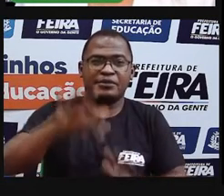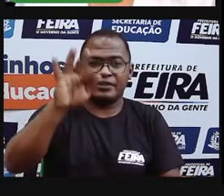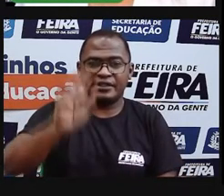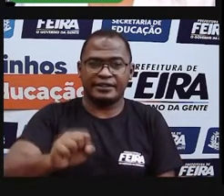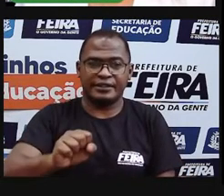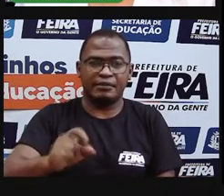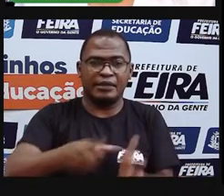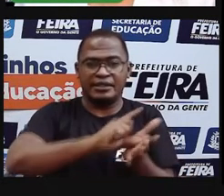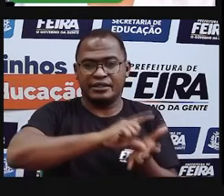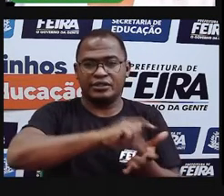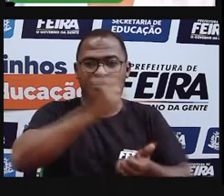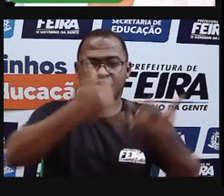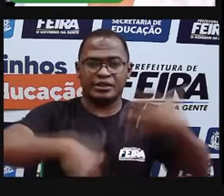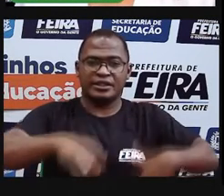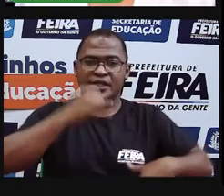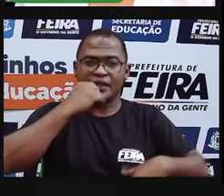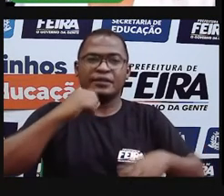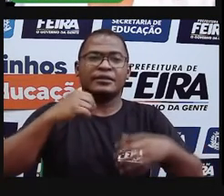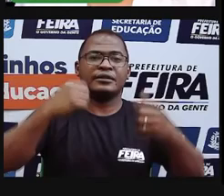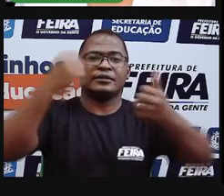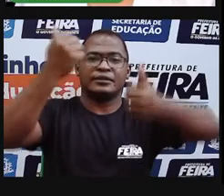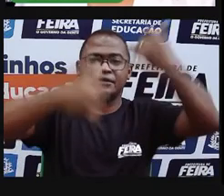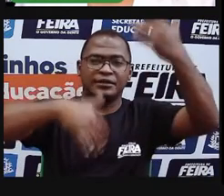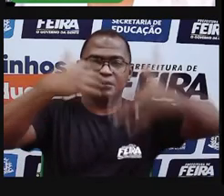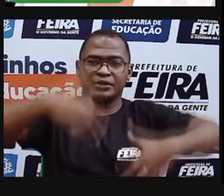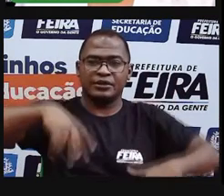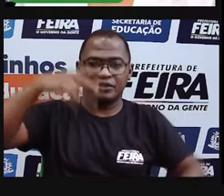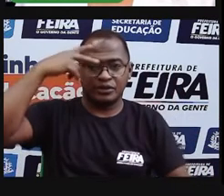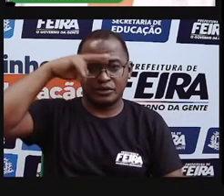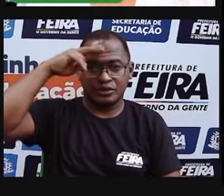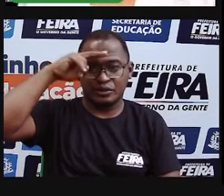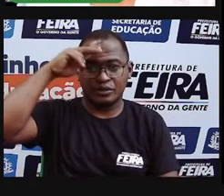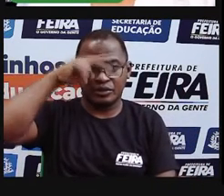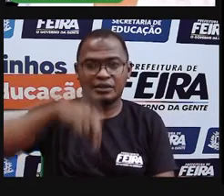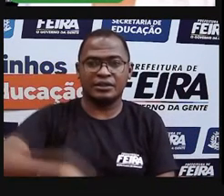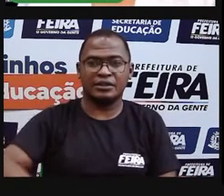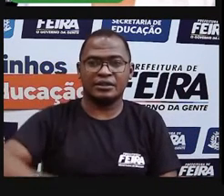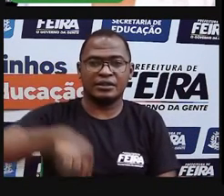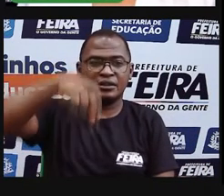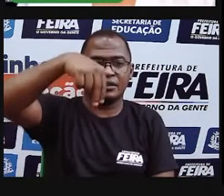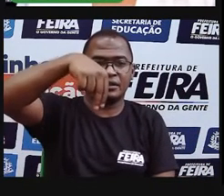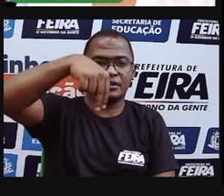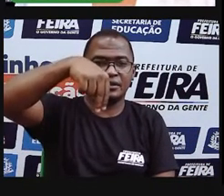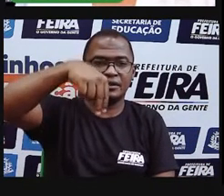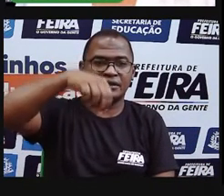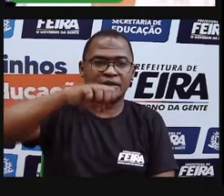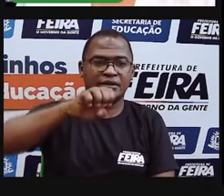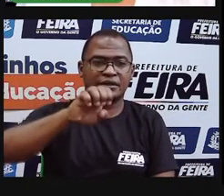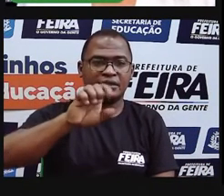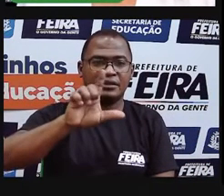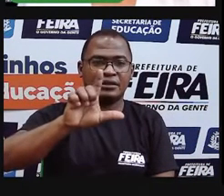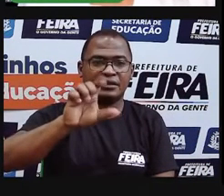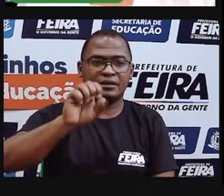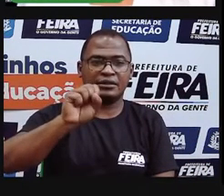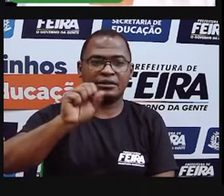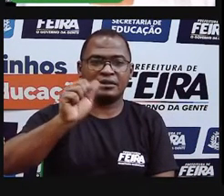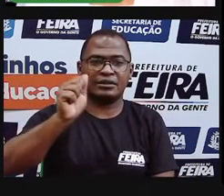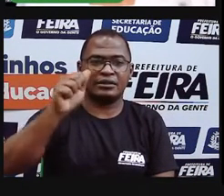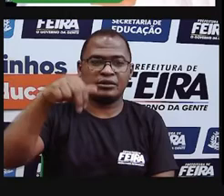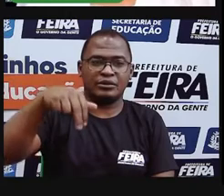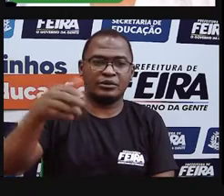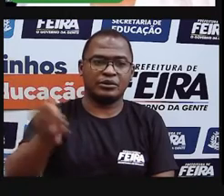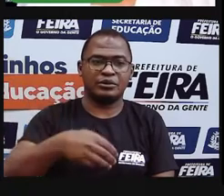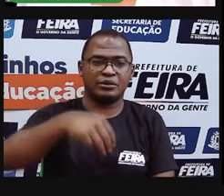vocês, de Nelson Mandela. Lembra na nossa última aula que a gente falou sobre ele também? Contei um pouco, né,